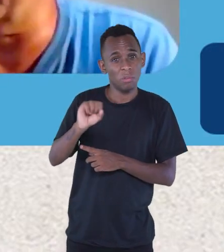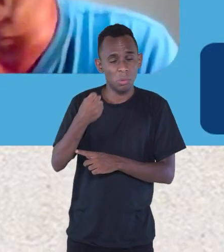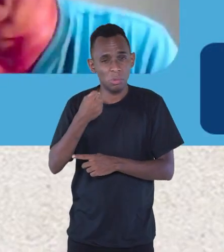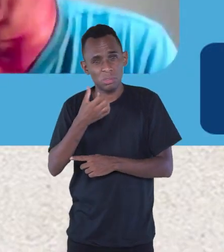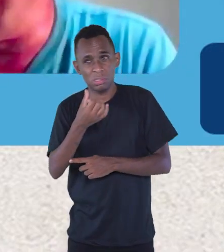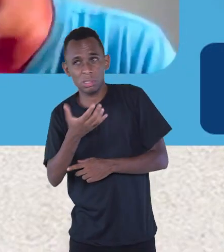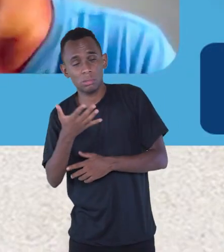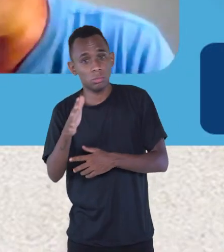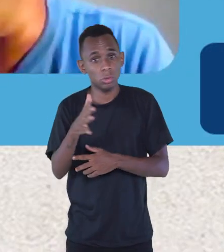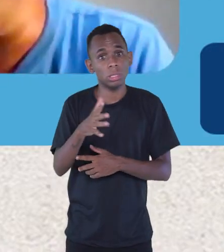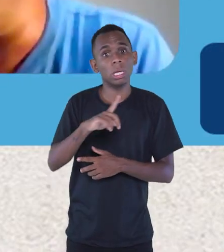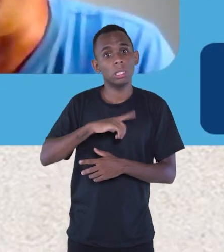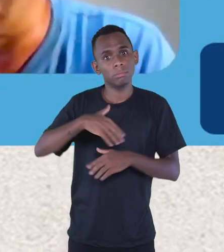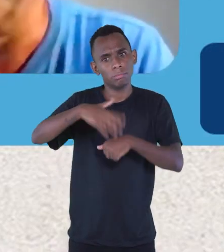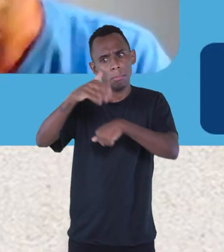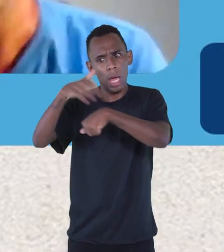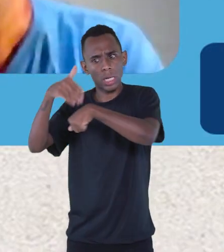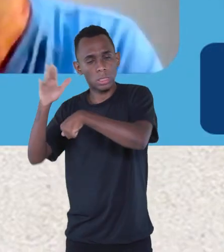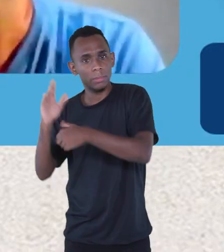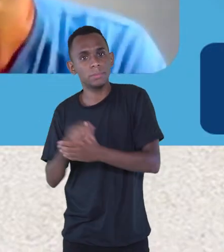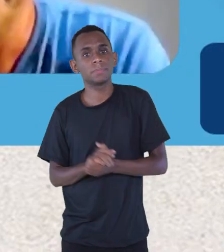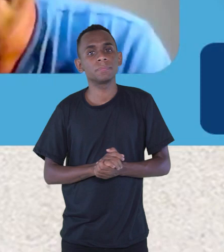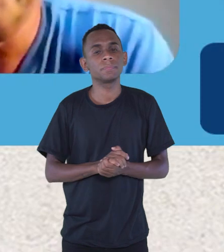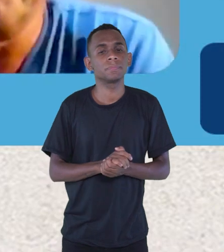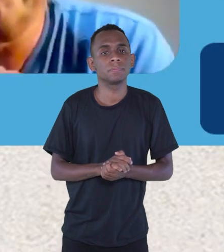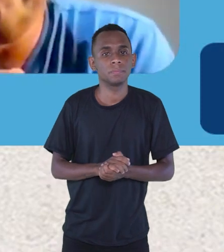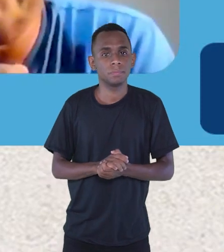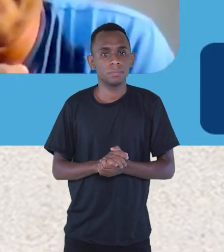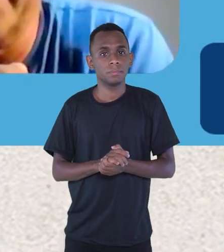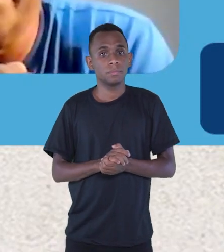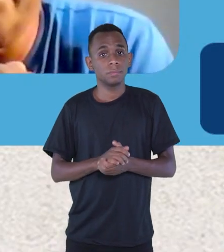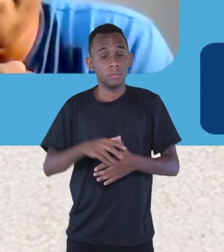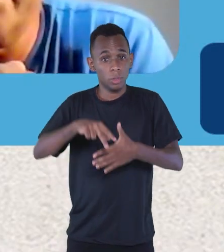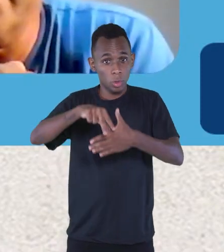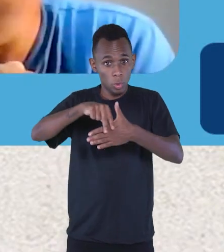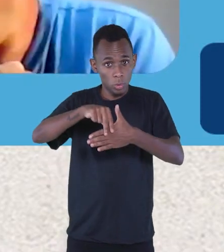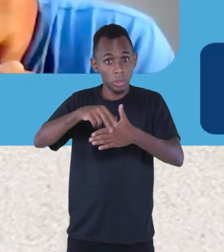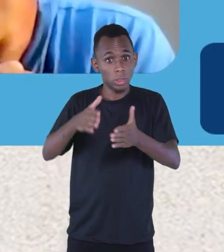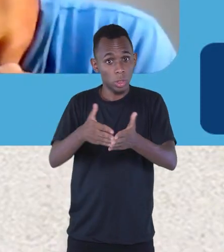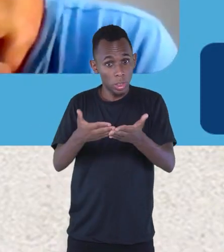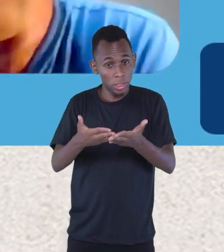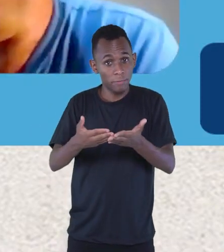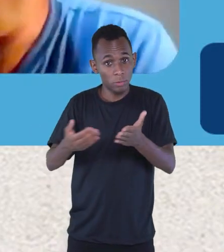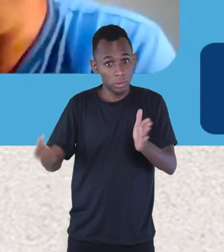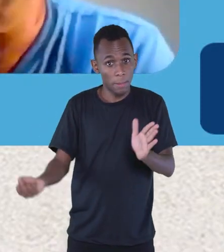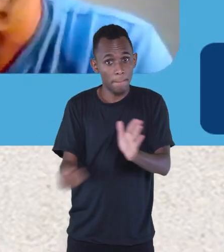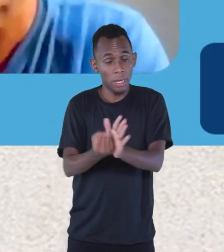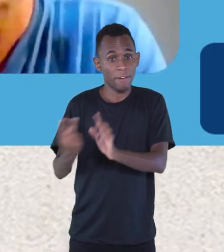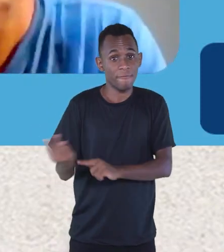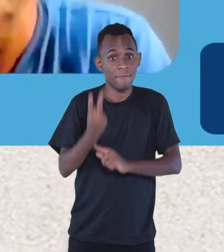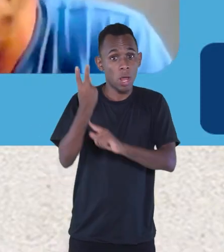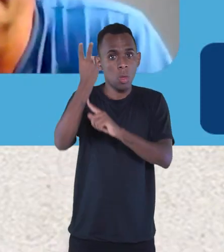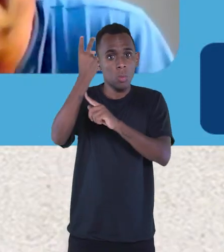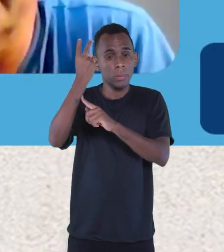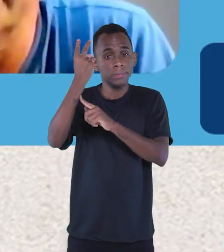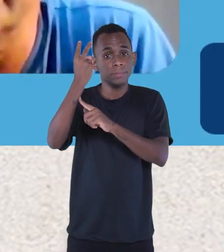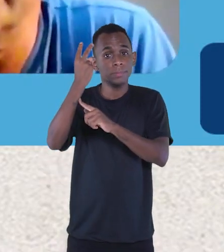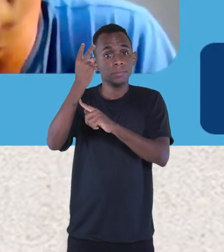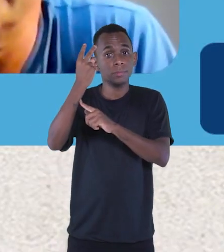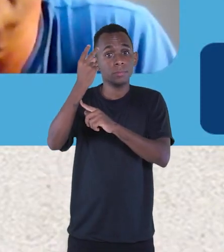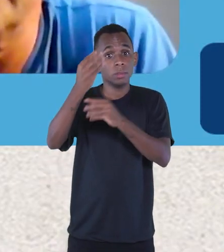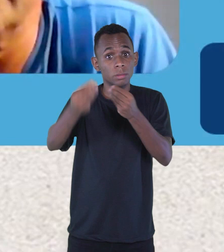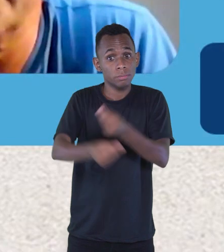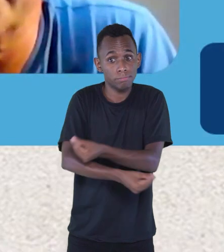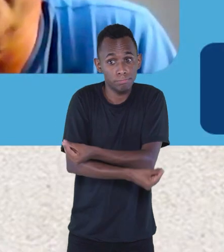vários. Eu vi você com esse Cordel, com esse livro do patrimônio, você... Ele foi